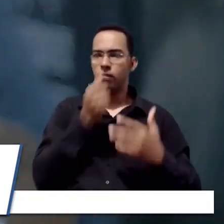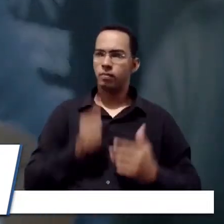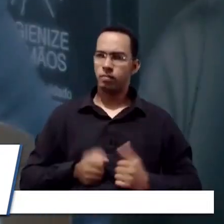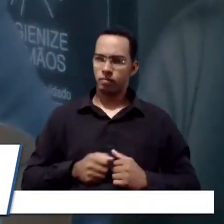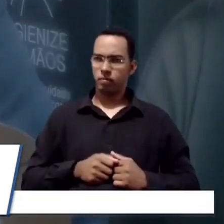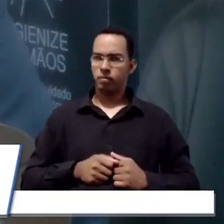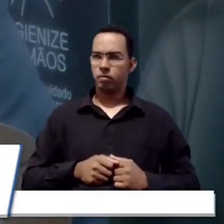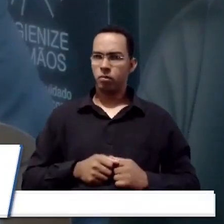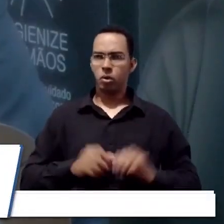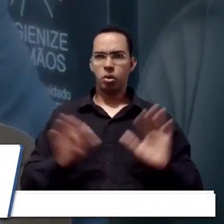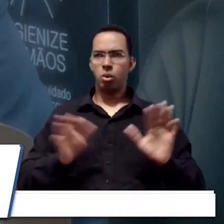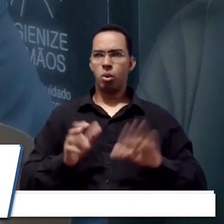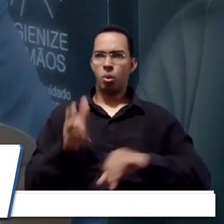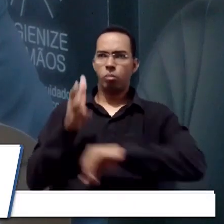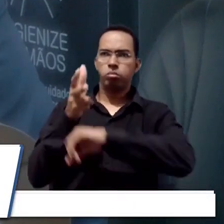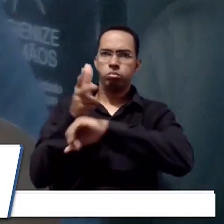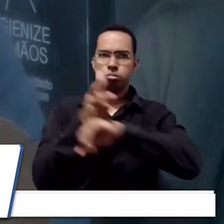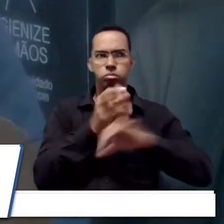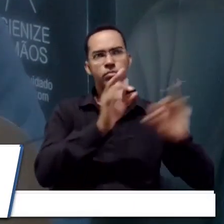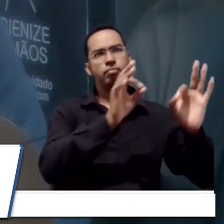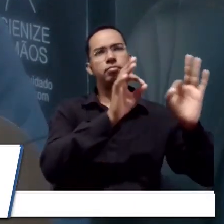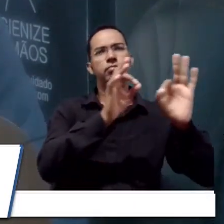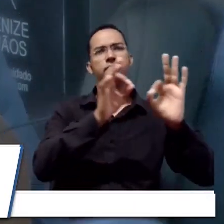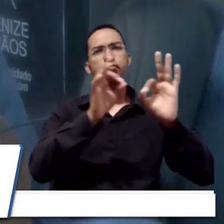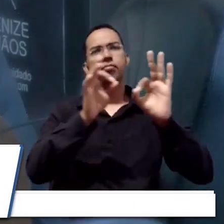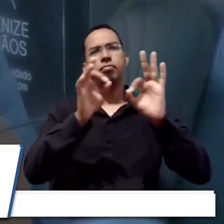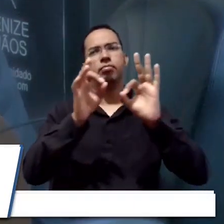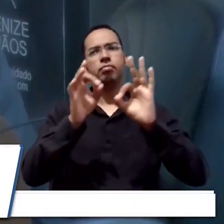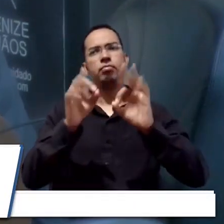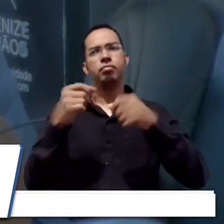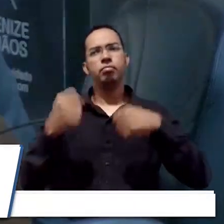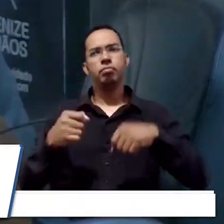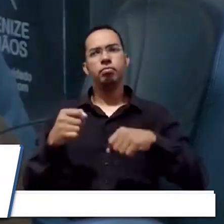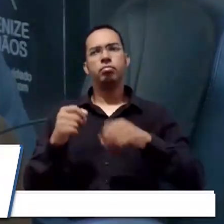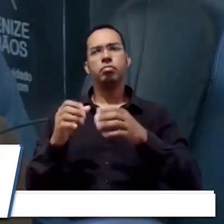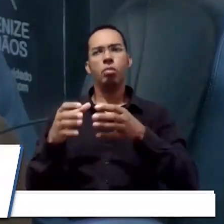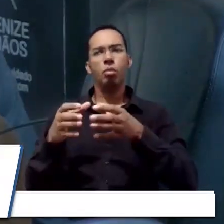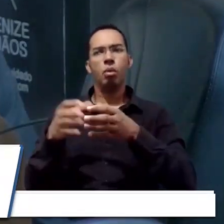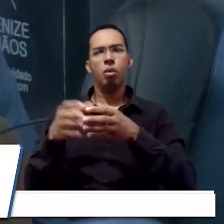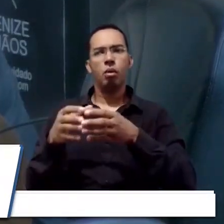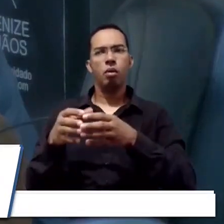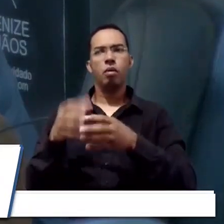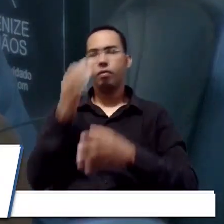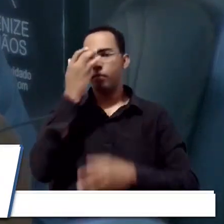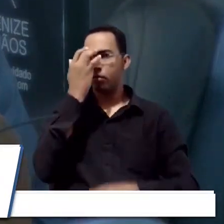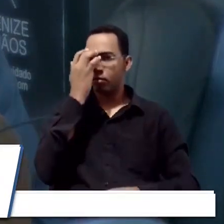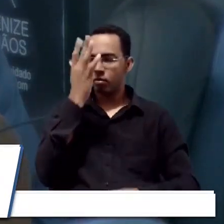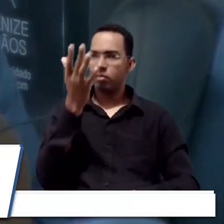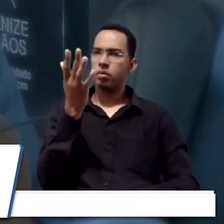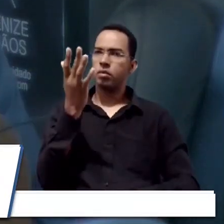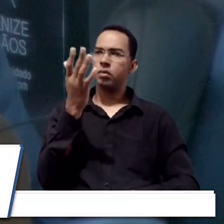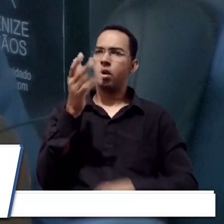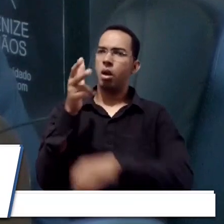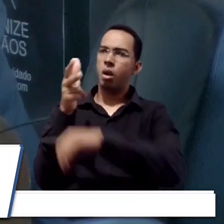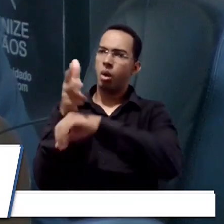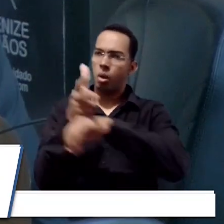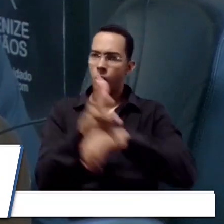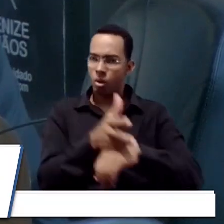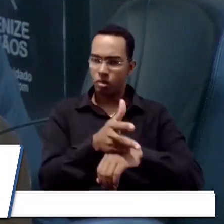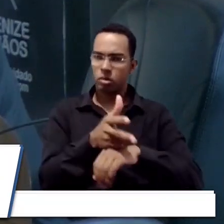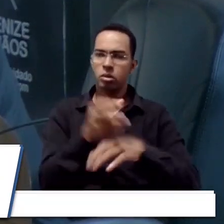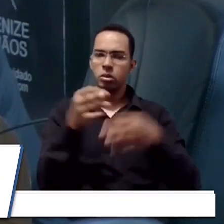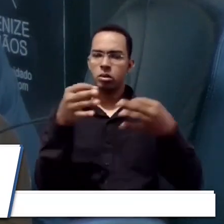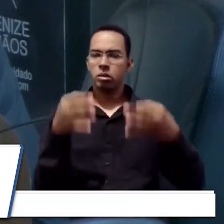Não adianta só ficar assistindo ali, tem que chamar o recurso para facilitar. Então, as câmeras veio exatamente